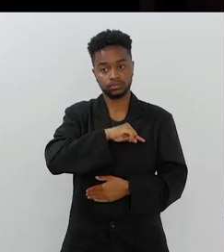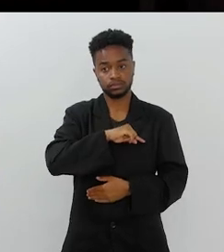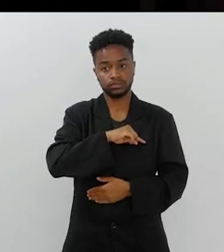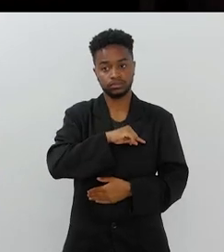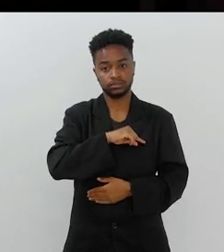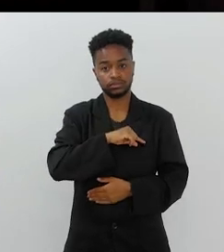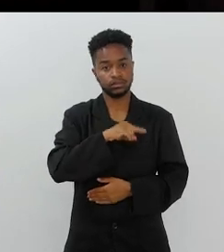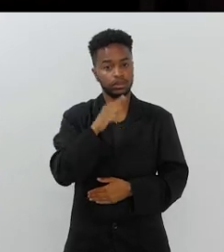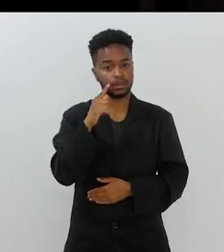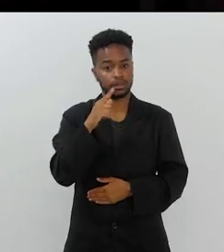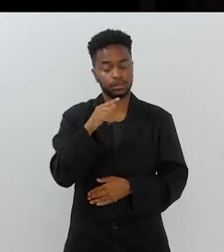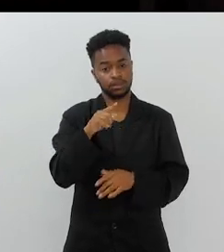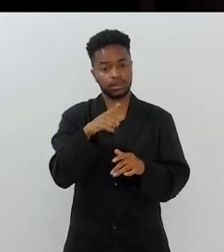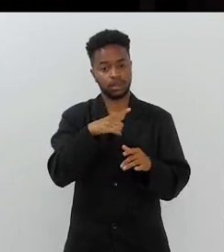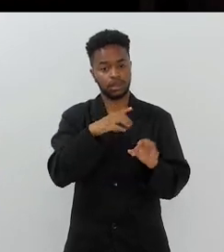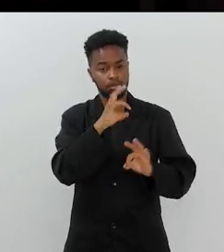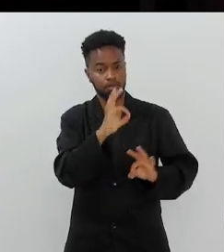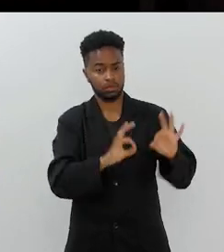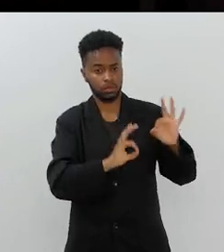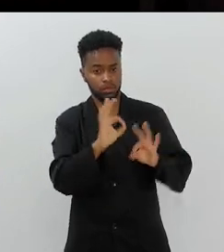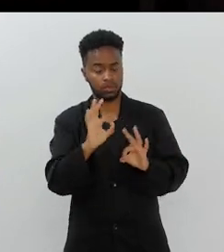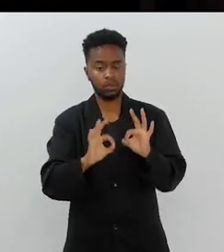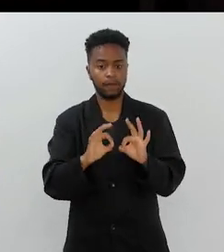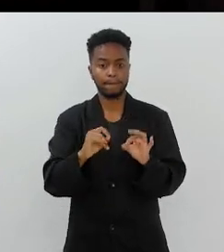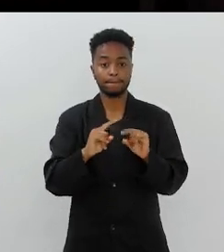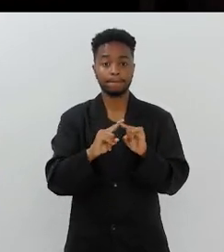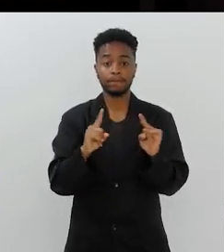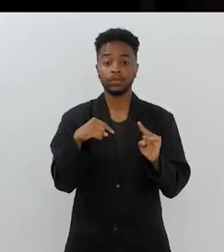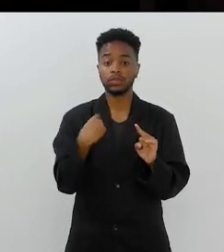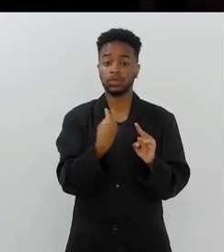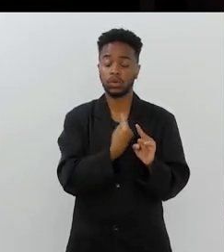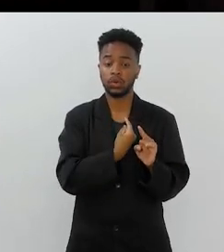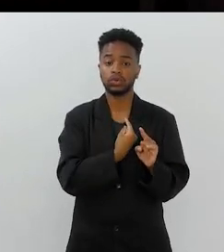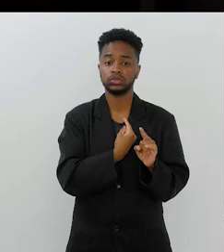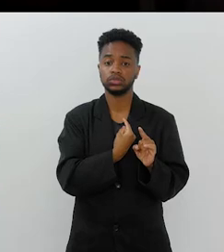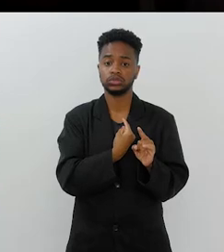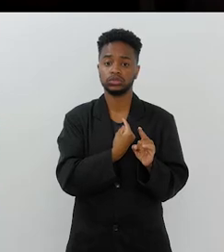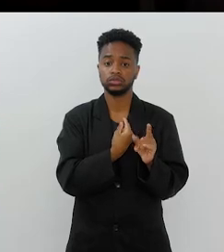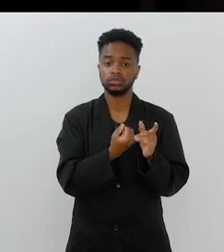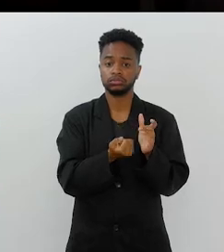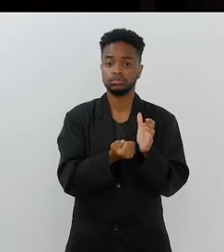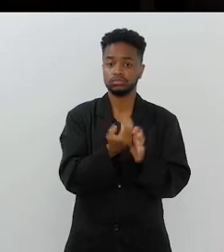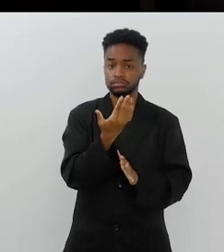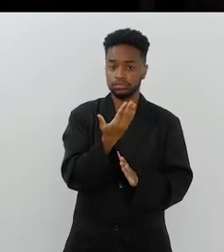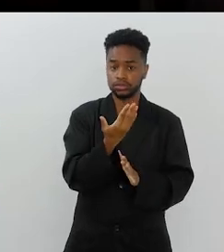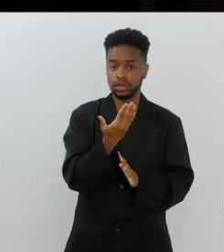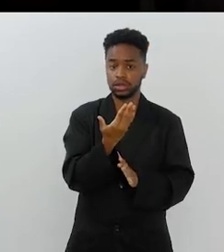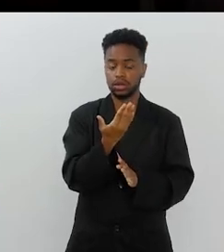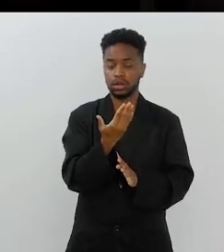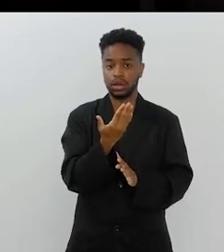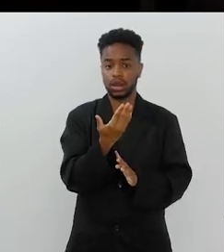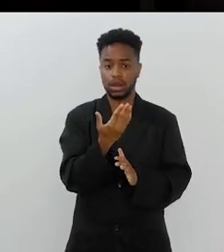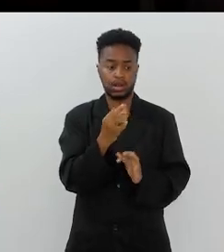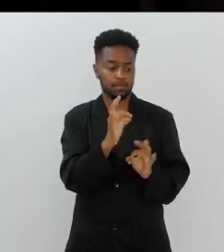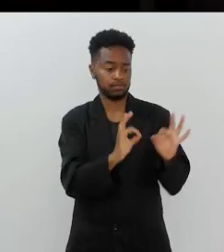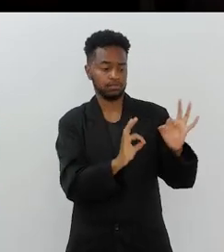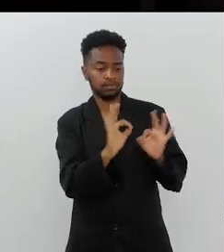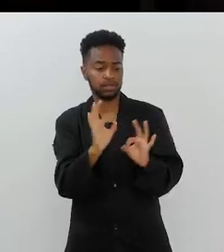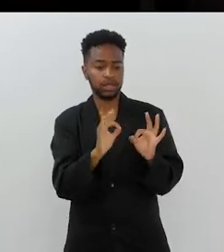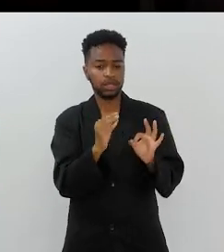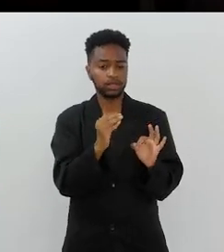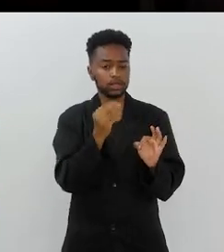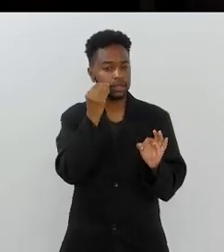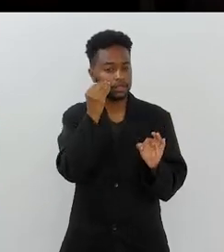colocou nessa questão do mapeamento, a gente está construindo um